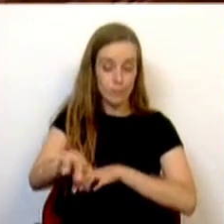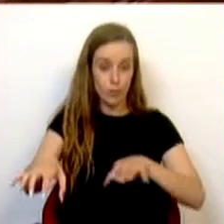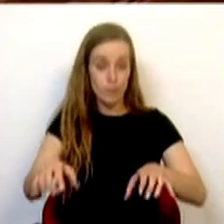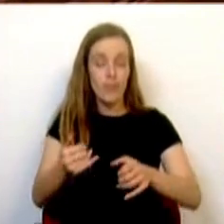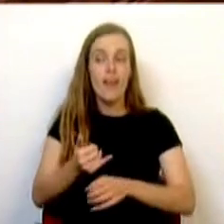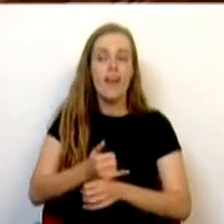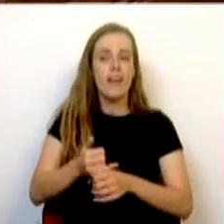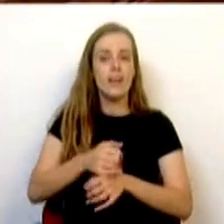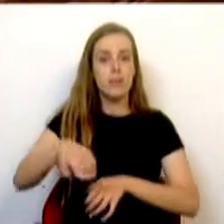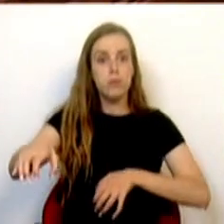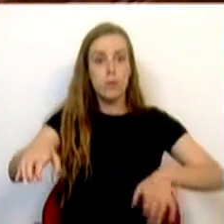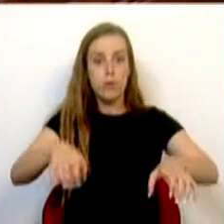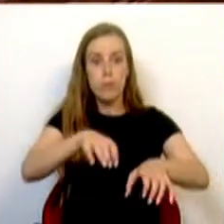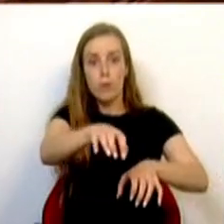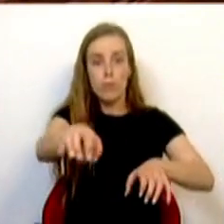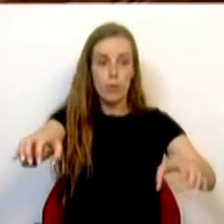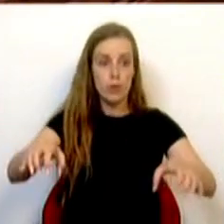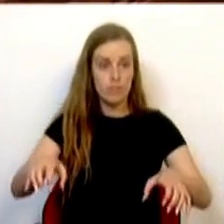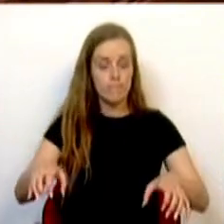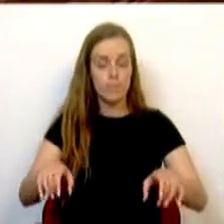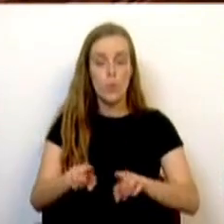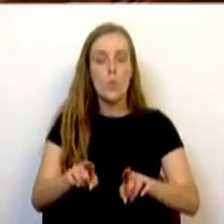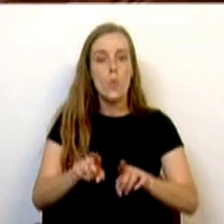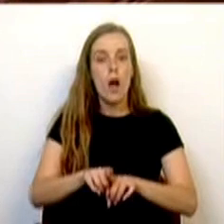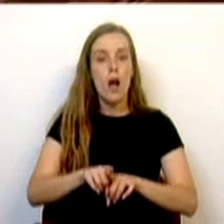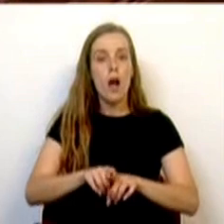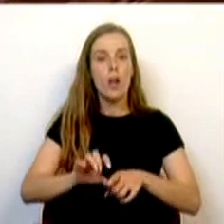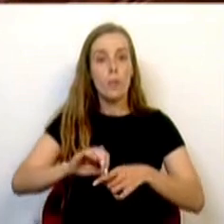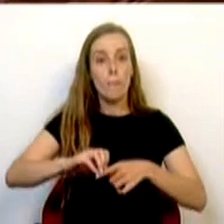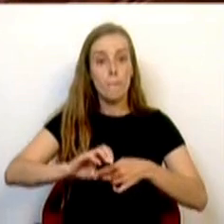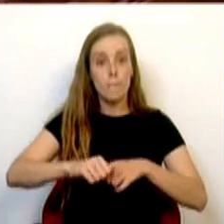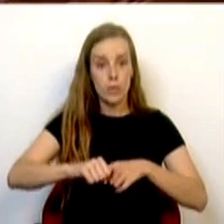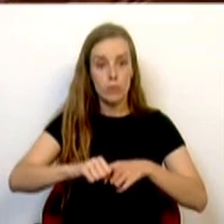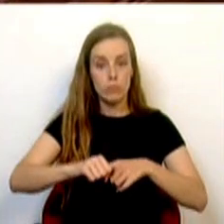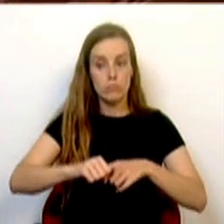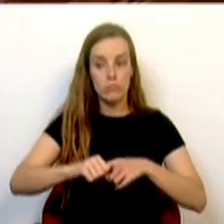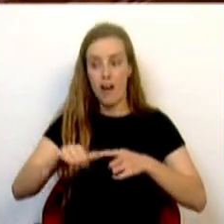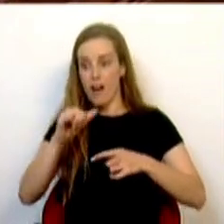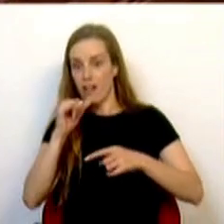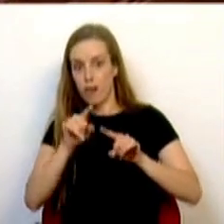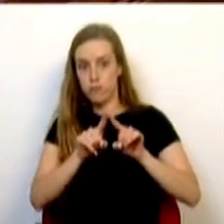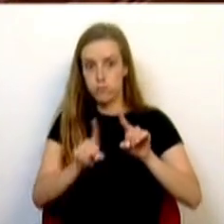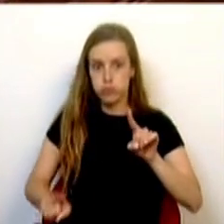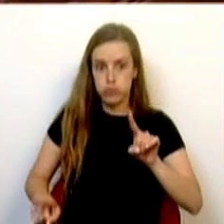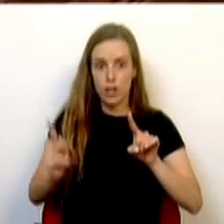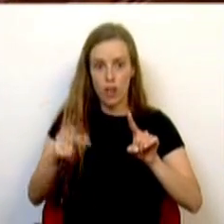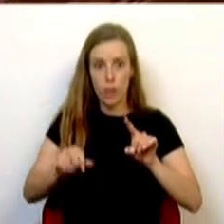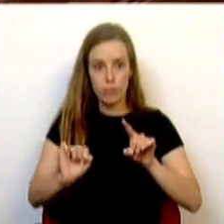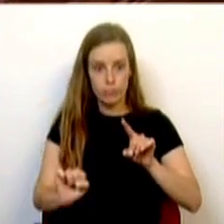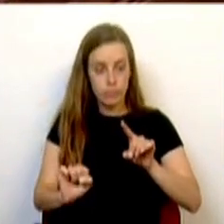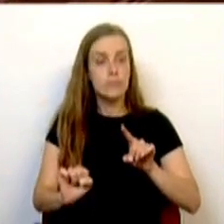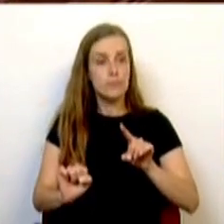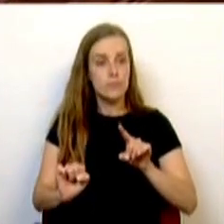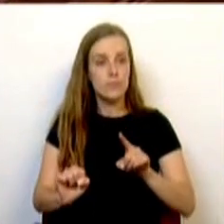equivalem a uma deslocação do Minho ao Algarve, o Sistema Regional de Saúde comporta nove unidades de saúde de ilha,